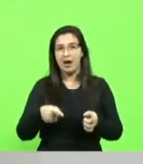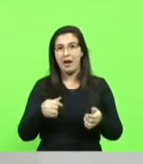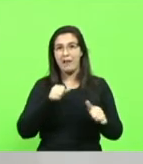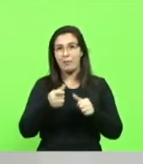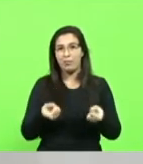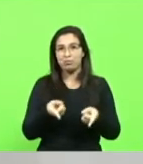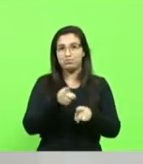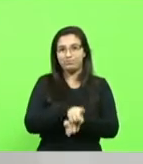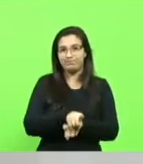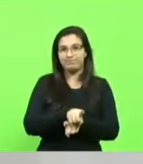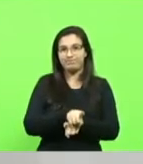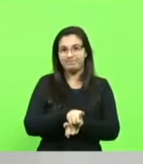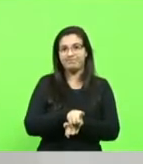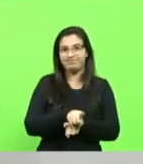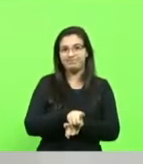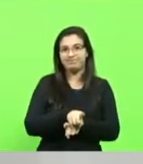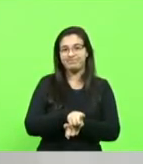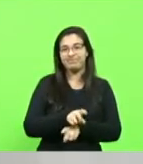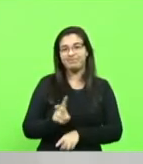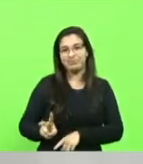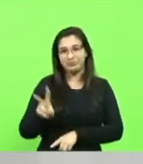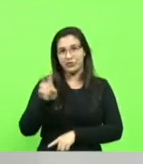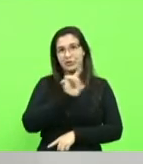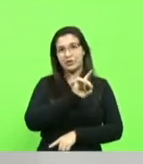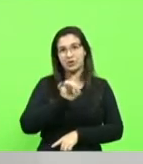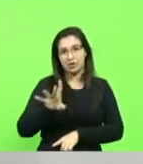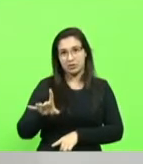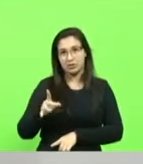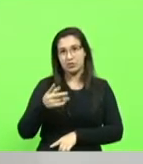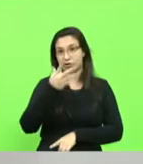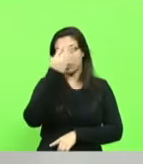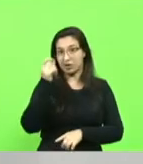Nós estamos em guerra. Não devemos nos esquecer disso.